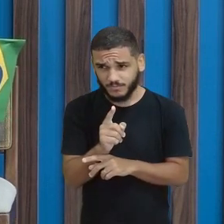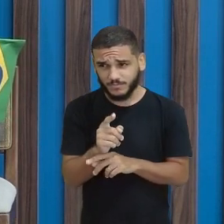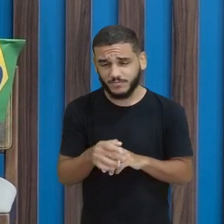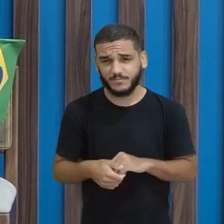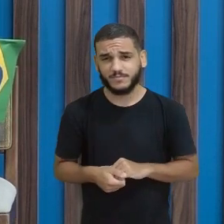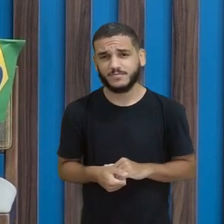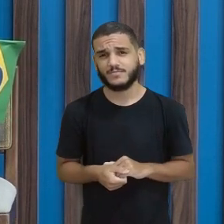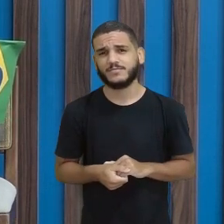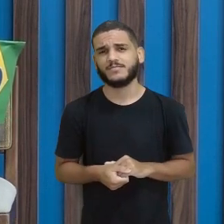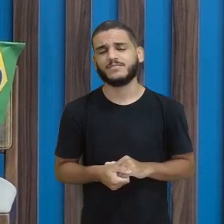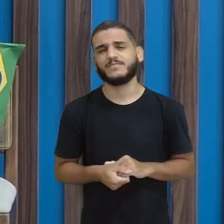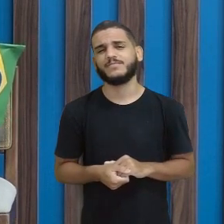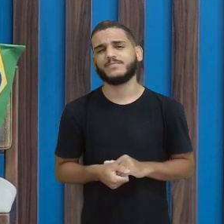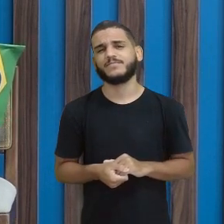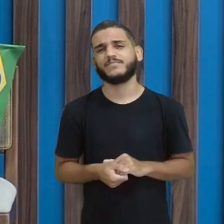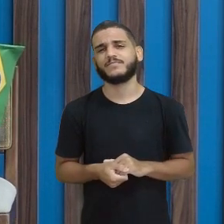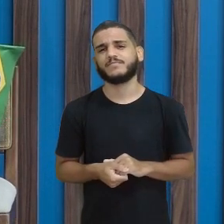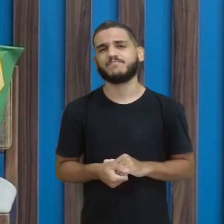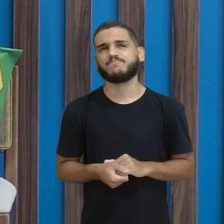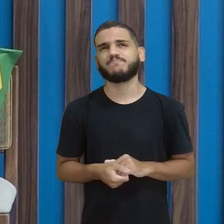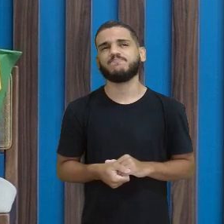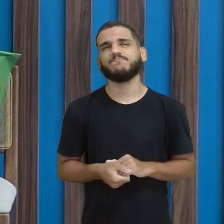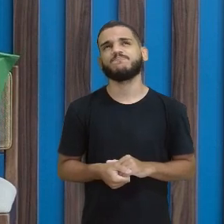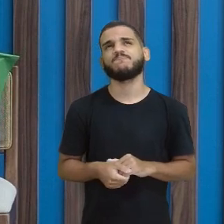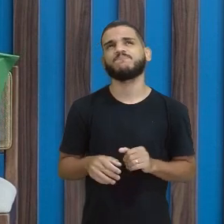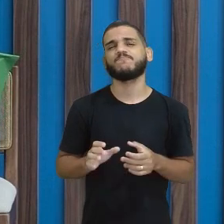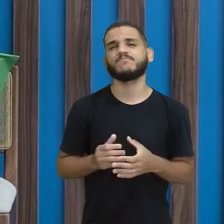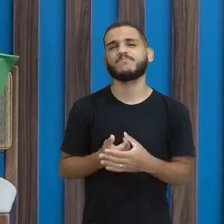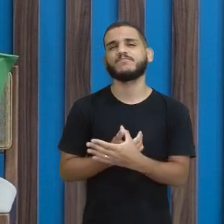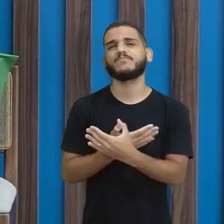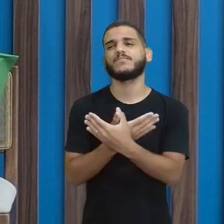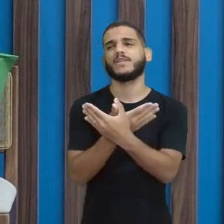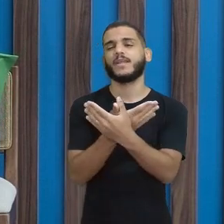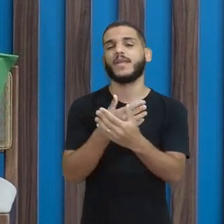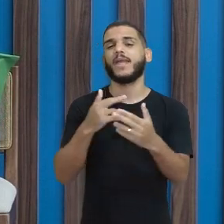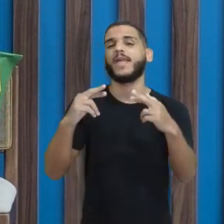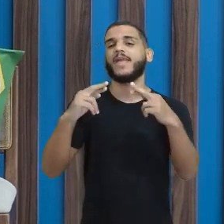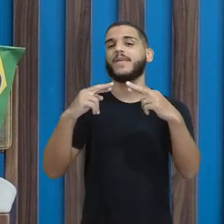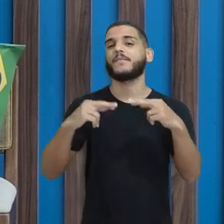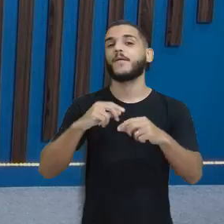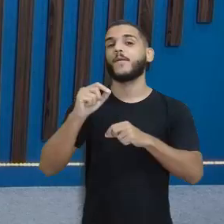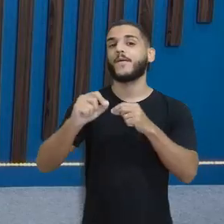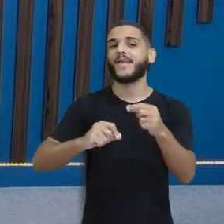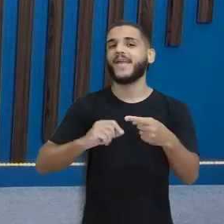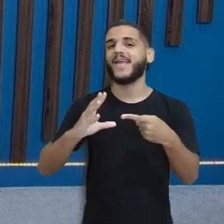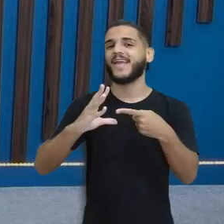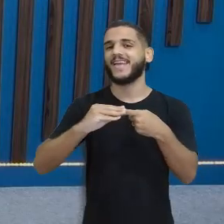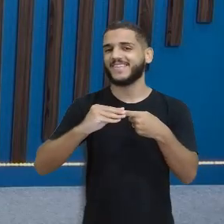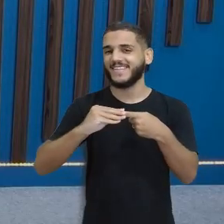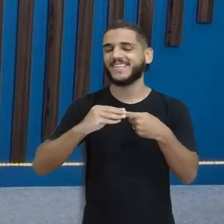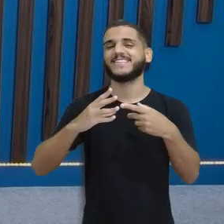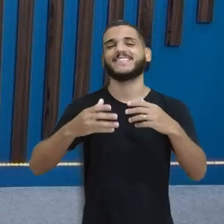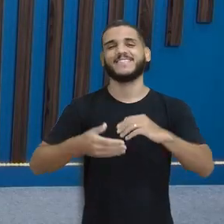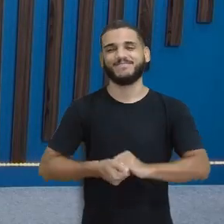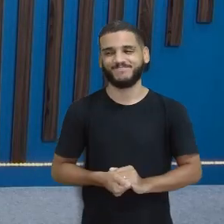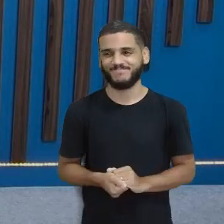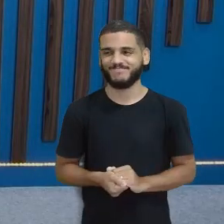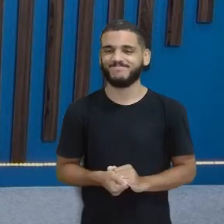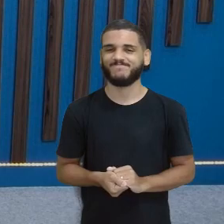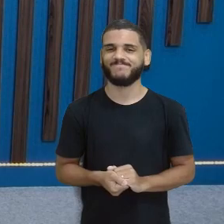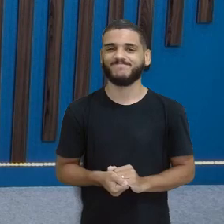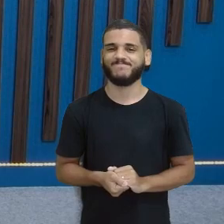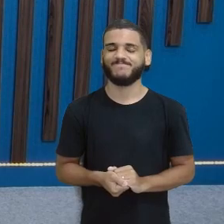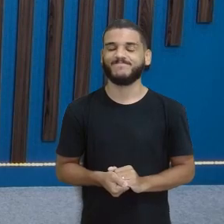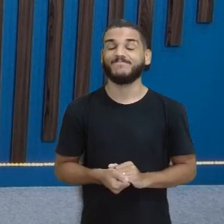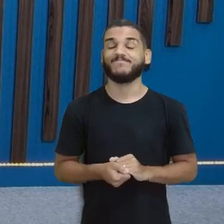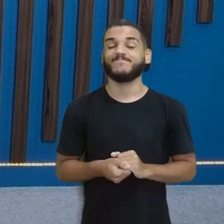pegou Borboleta Caneta Caneta Olha aí Borboleta Caneta Diga uma aí